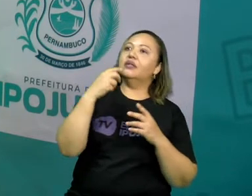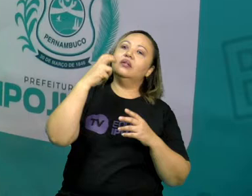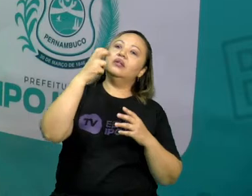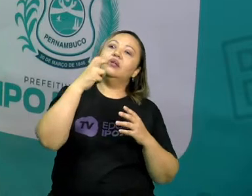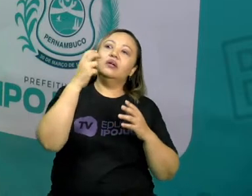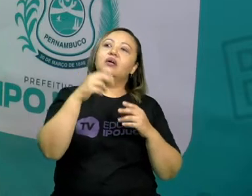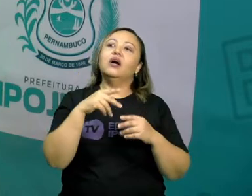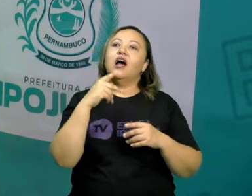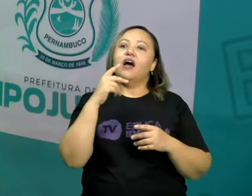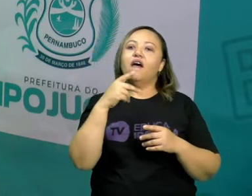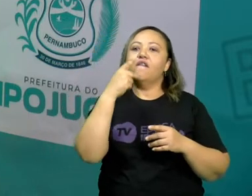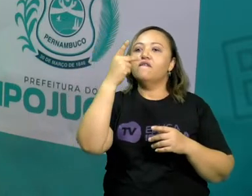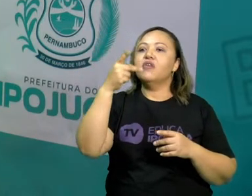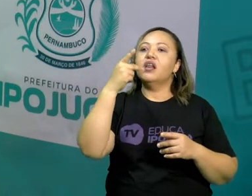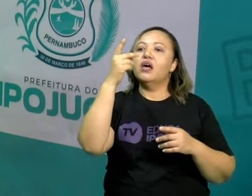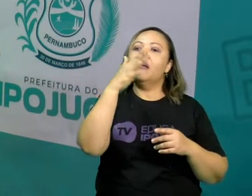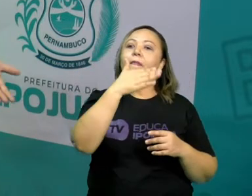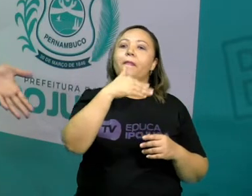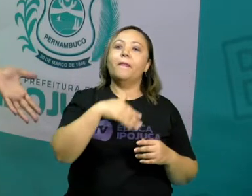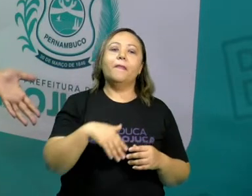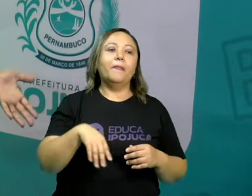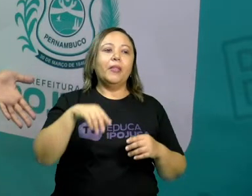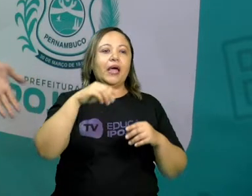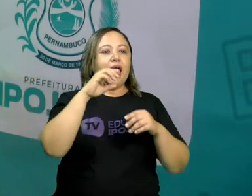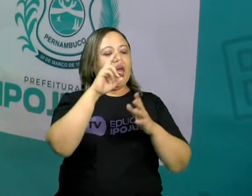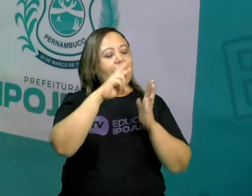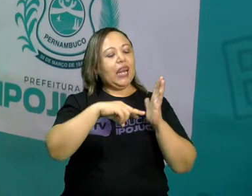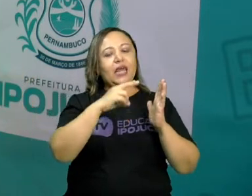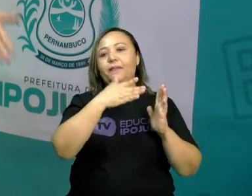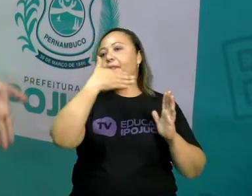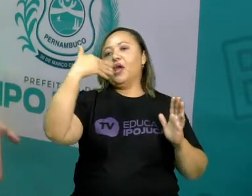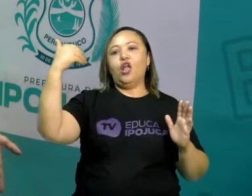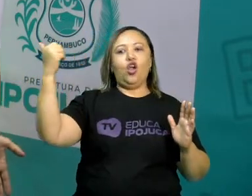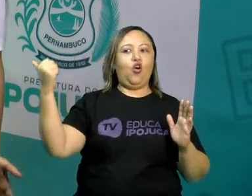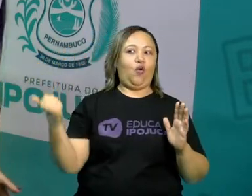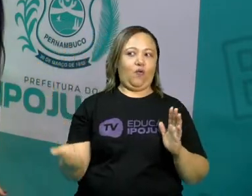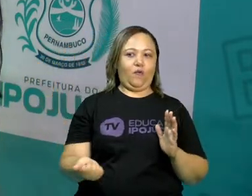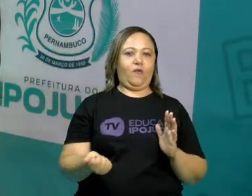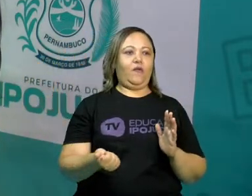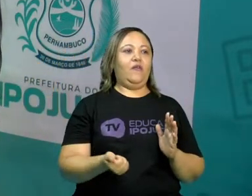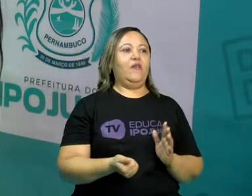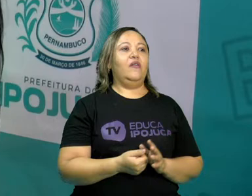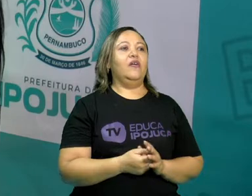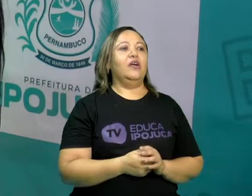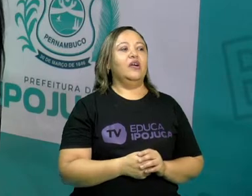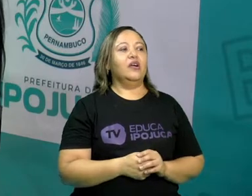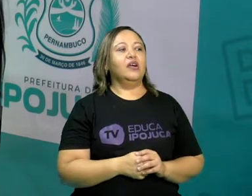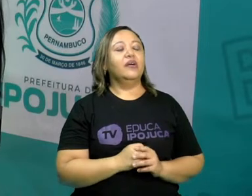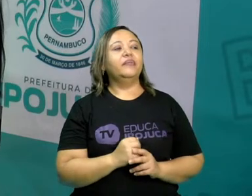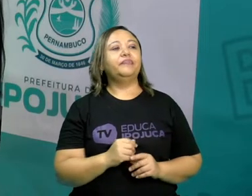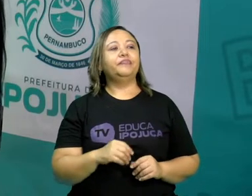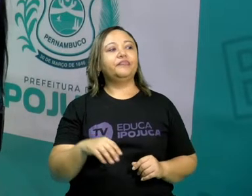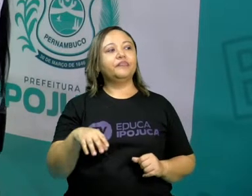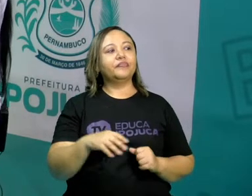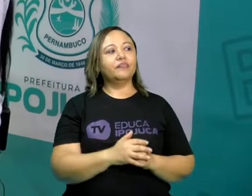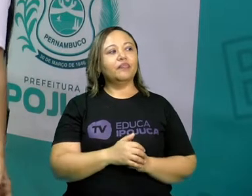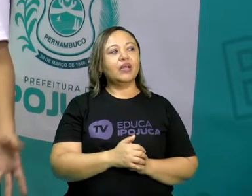Ler melhor e falar melhor aquilo que a gente usa no nosso dia a dia. Que é para isso que a gente aprende.